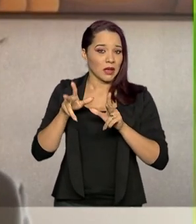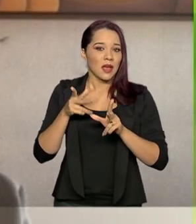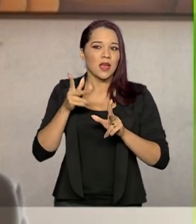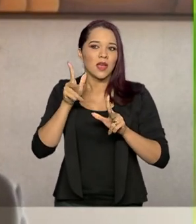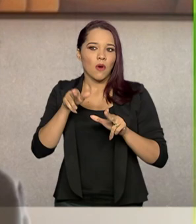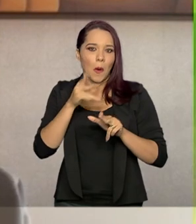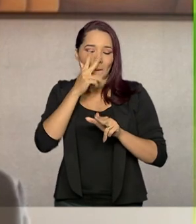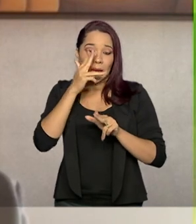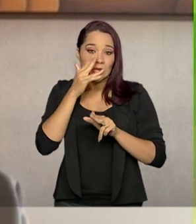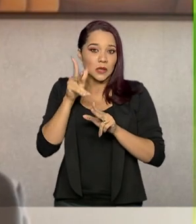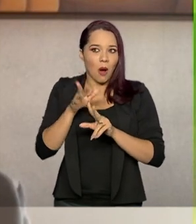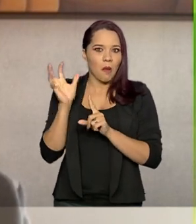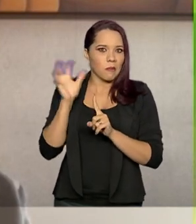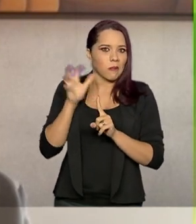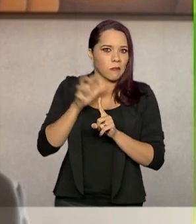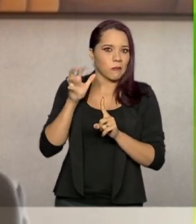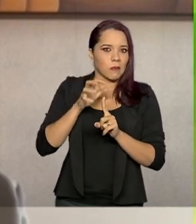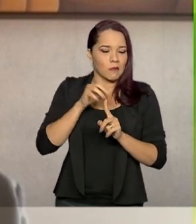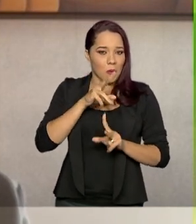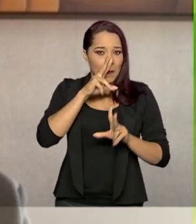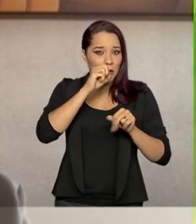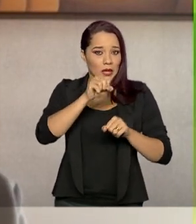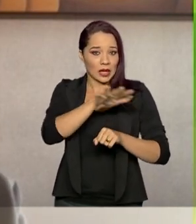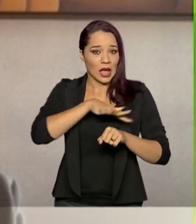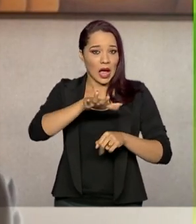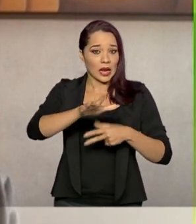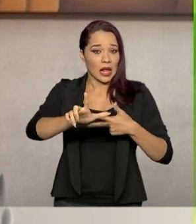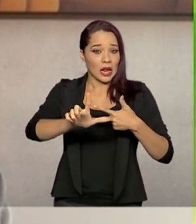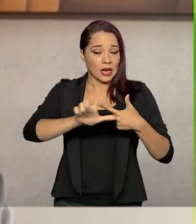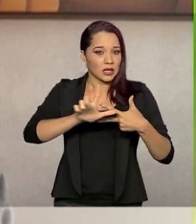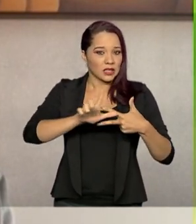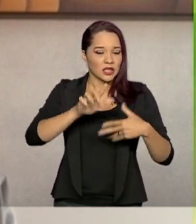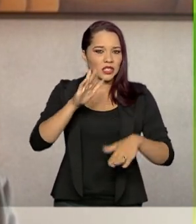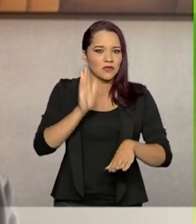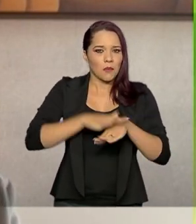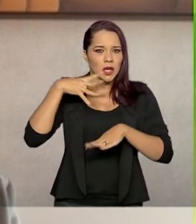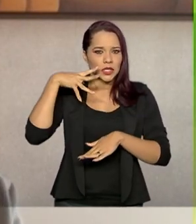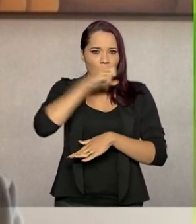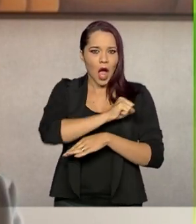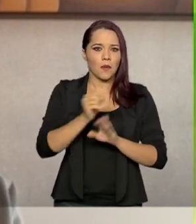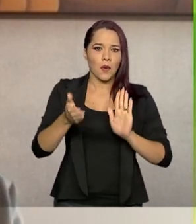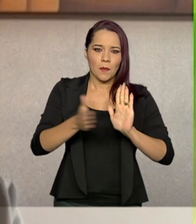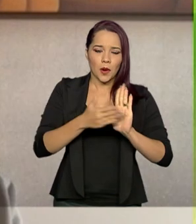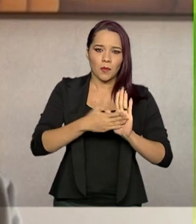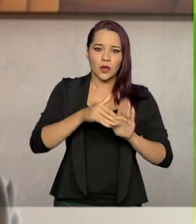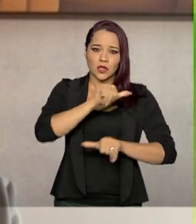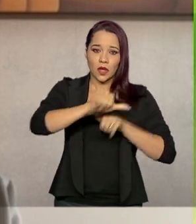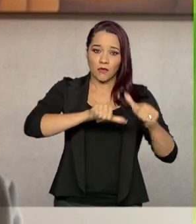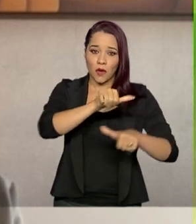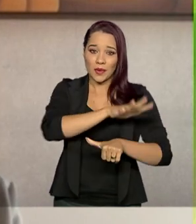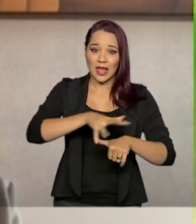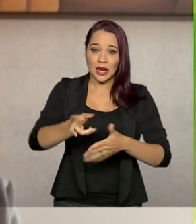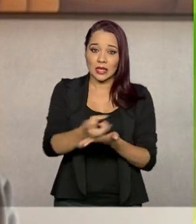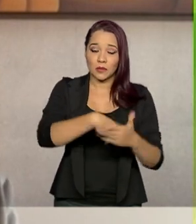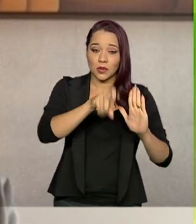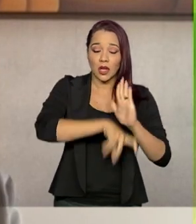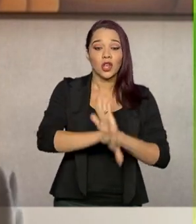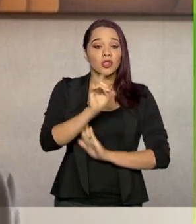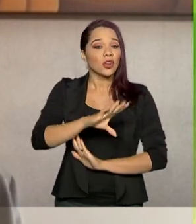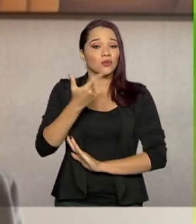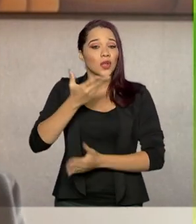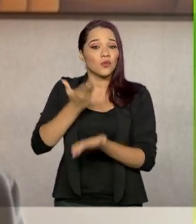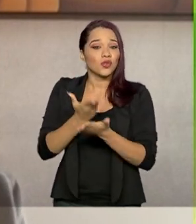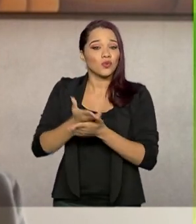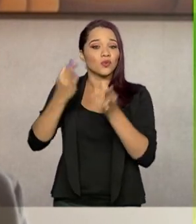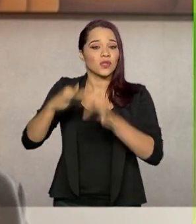pressão para o poder legislativo caminhar mais rapidamente com as propostas de reforma tributária, mas não há um estudo sólido.